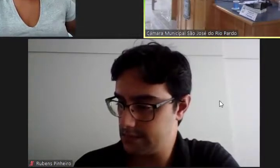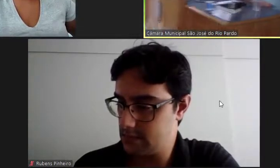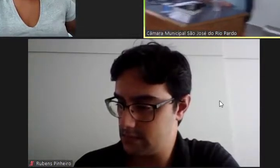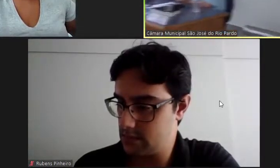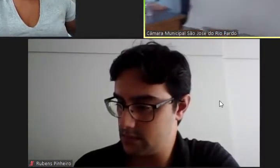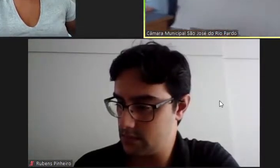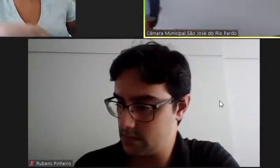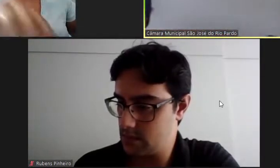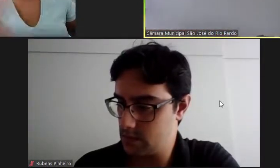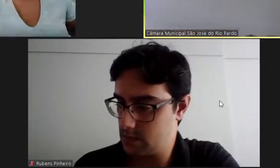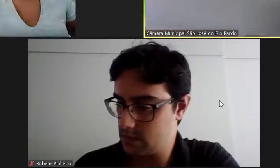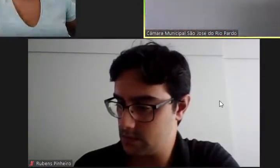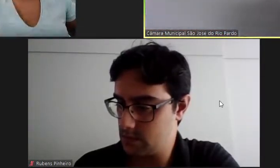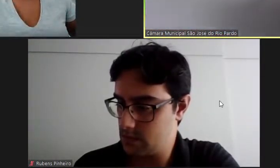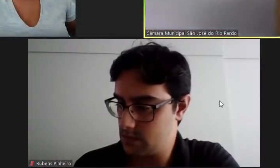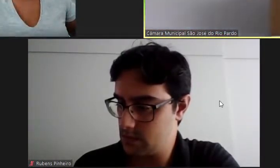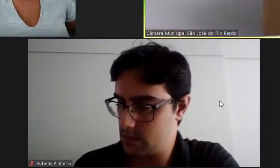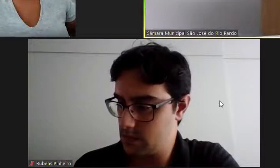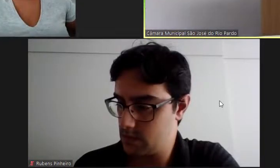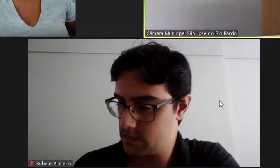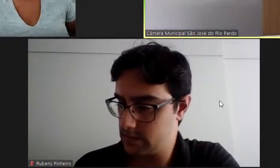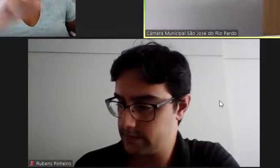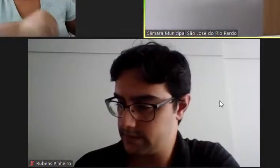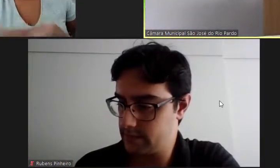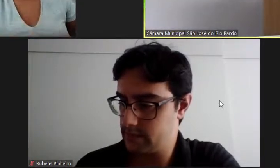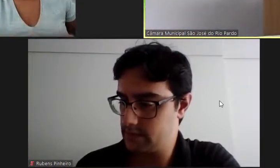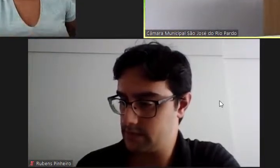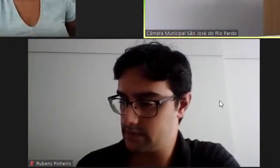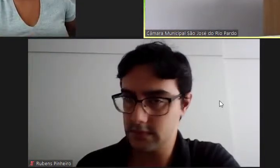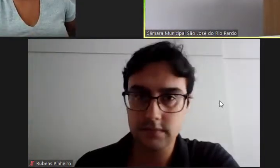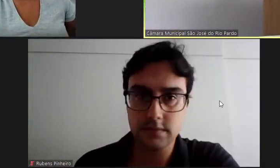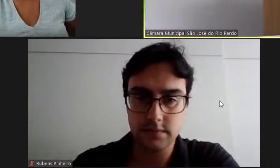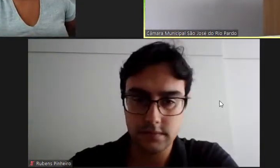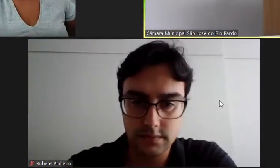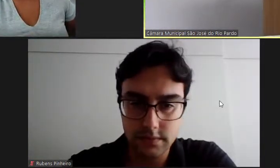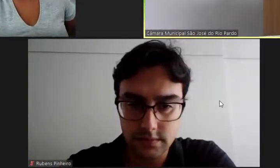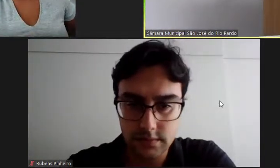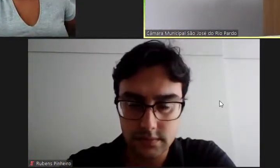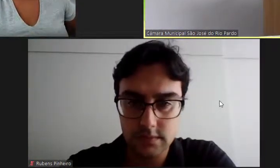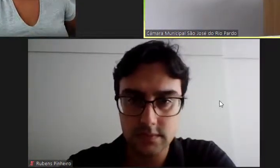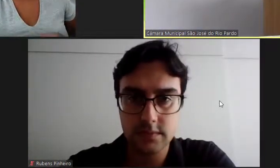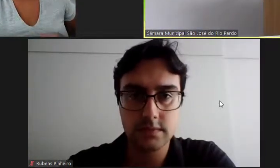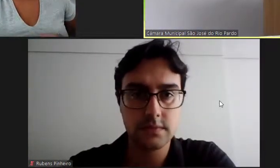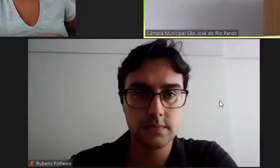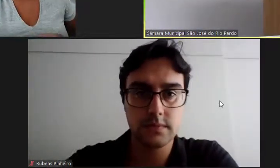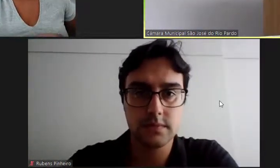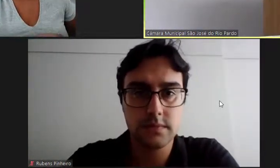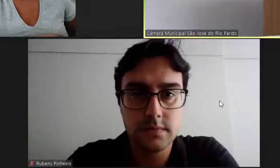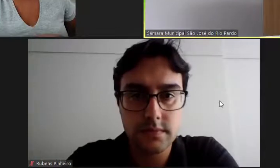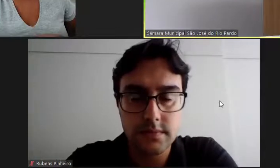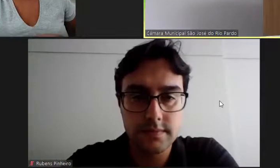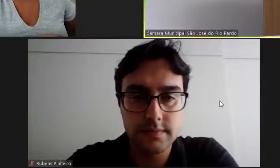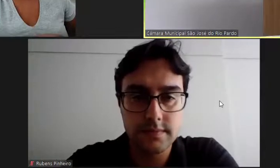Boa tarde a todos, senhor presidente, público que nos assiste online, Thaís, Rubinho, boa